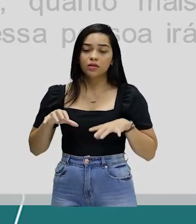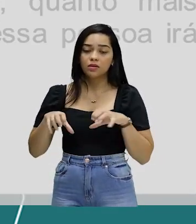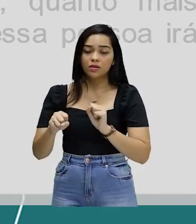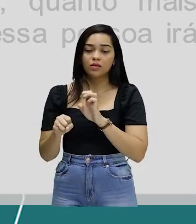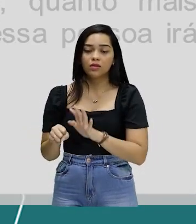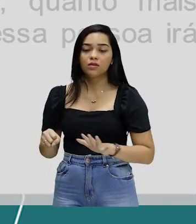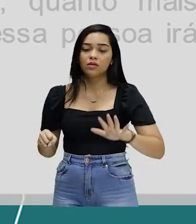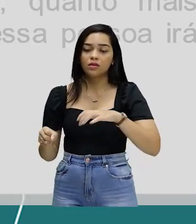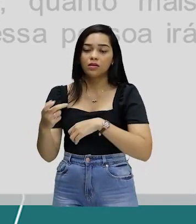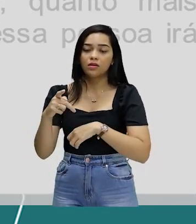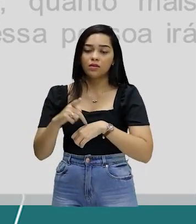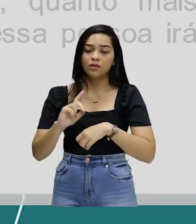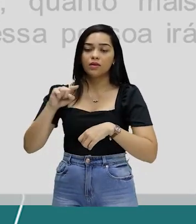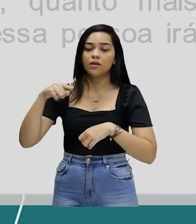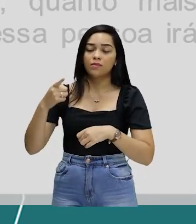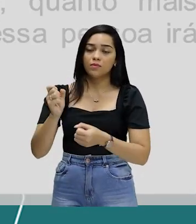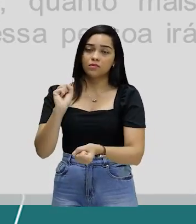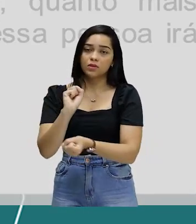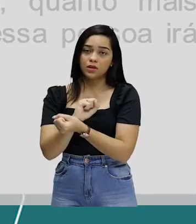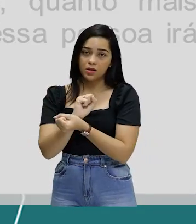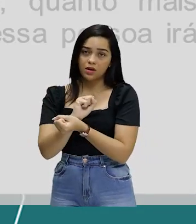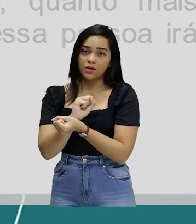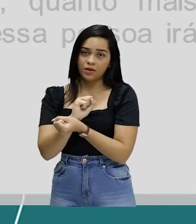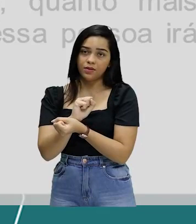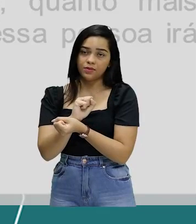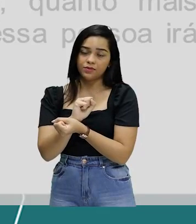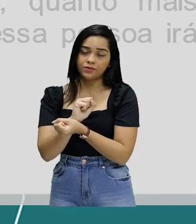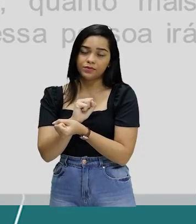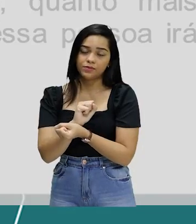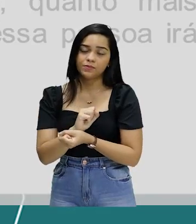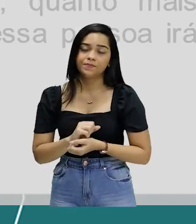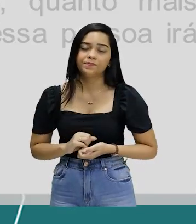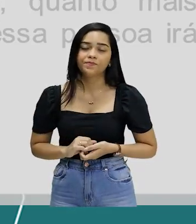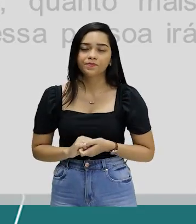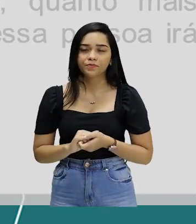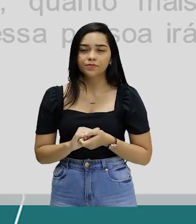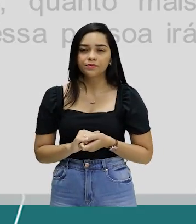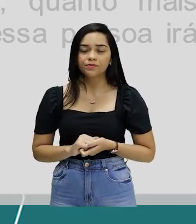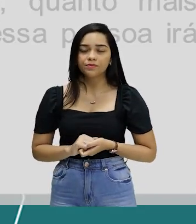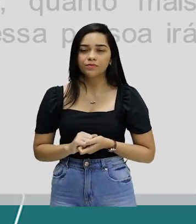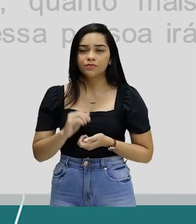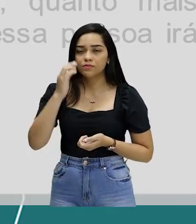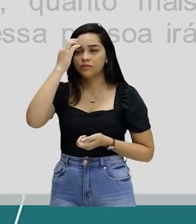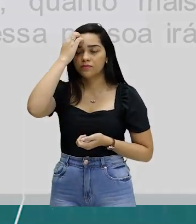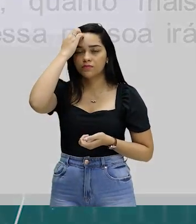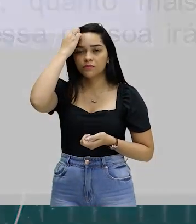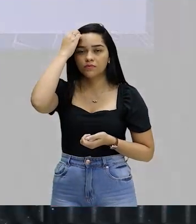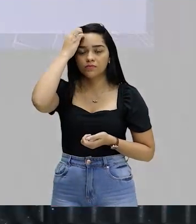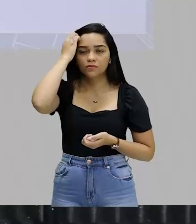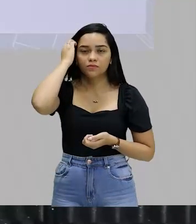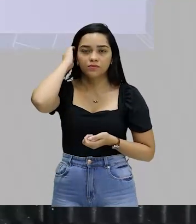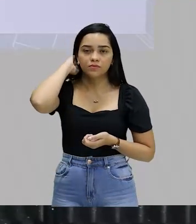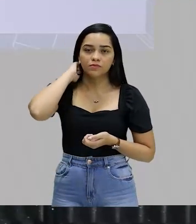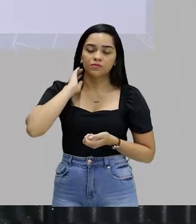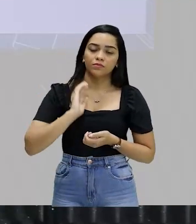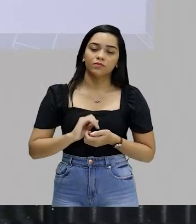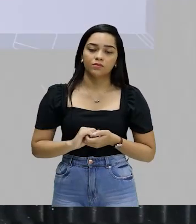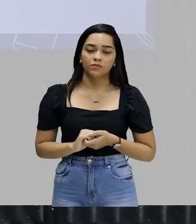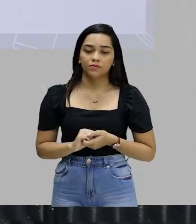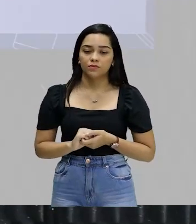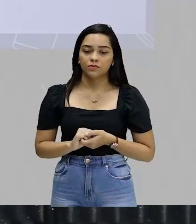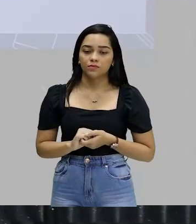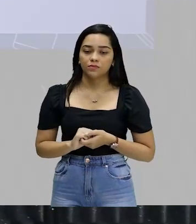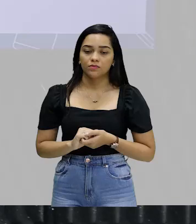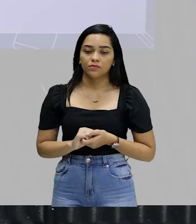colonização europeia, como o Brasil e a América Latina, por exemplo, e em países pós-escravocratas,